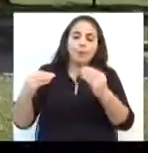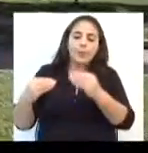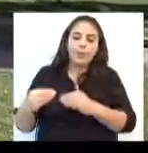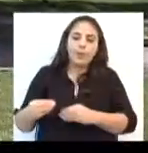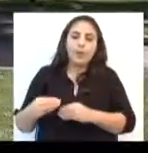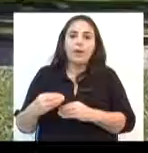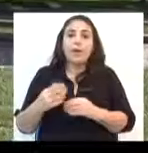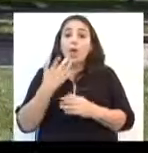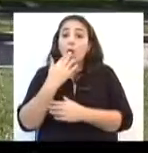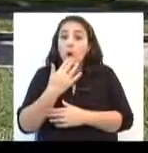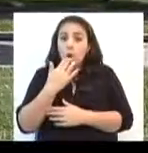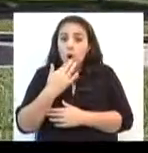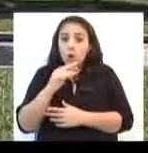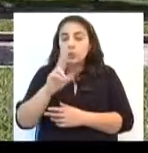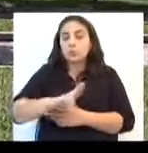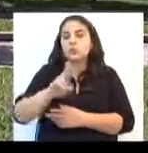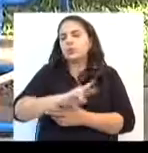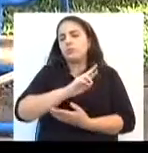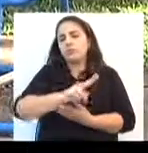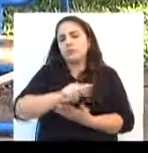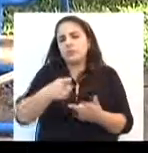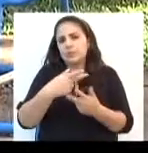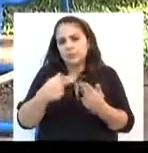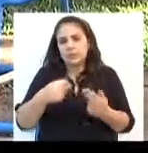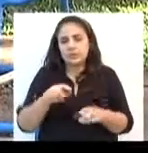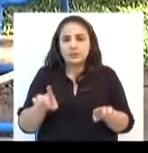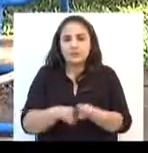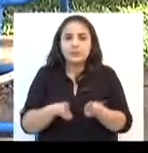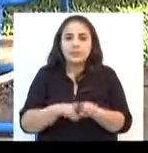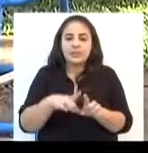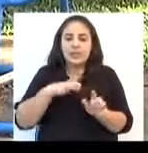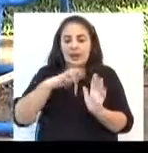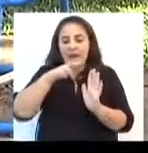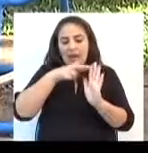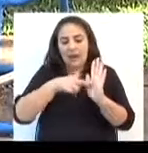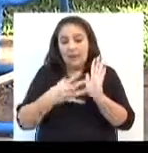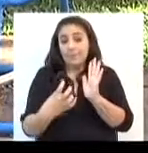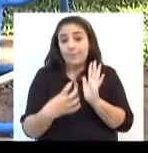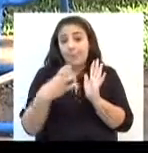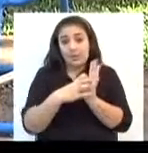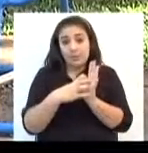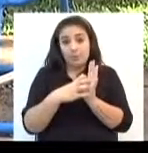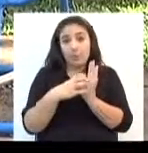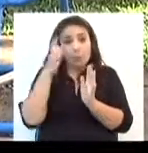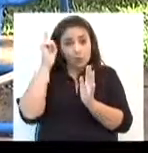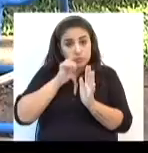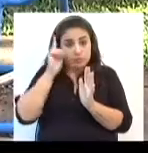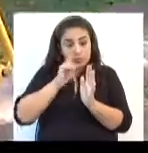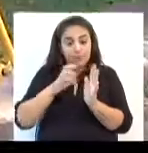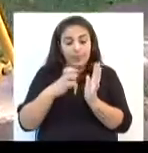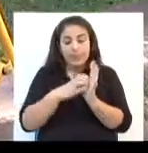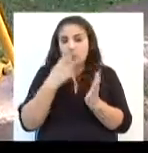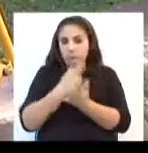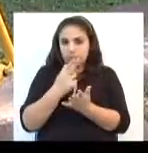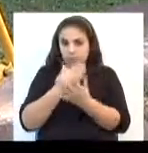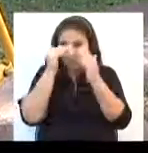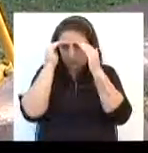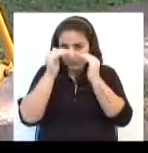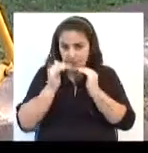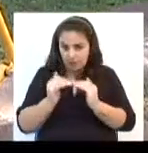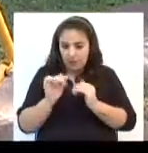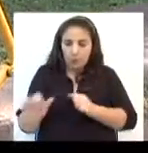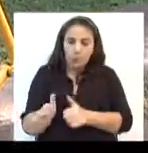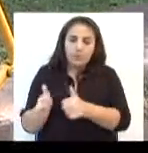urbano, as cores que devem ser utilizadas, enfim. Elas têm um regramento que é pra poder manter um padrão, né? Digamos assim,